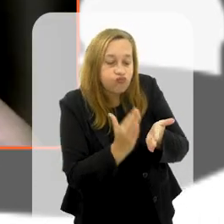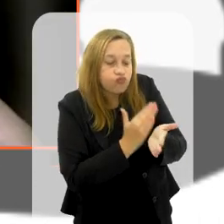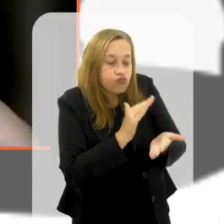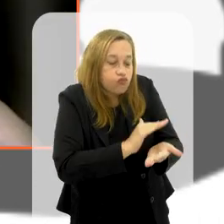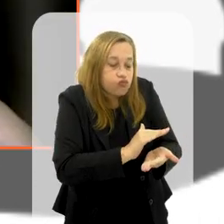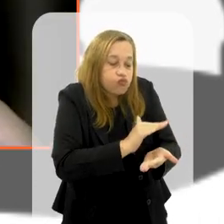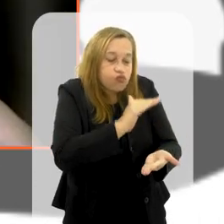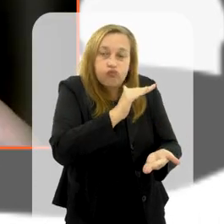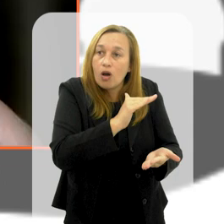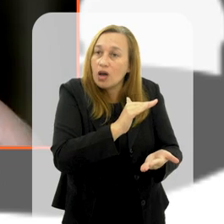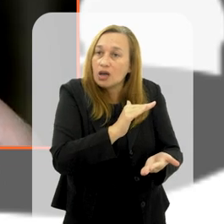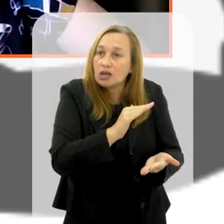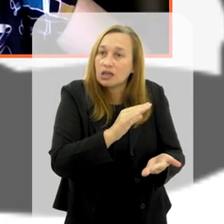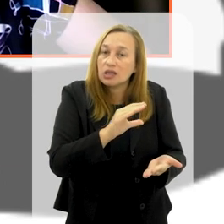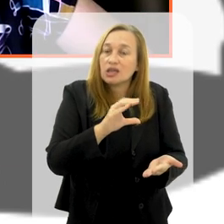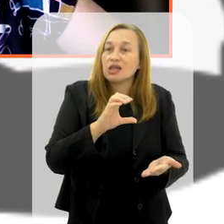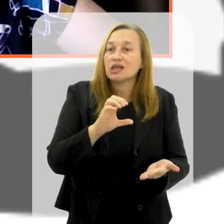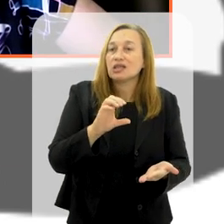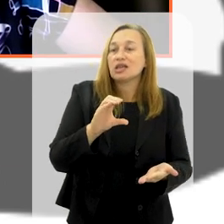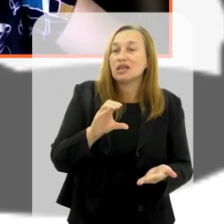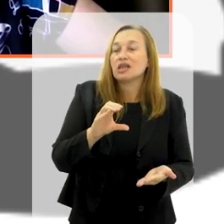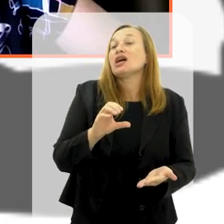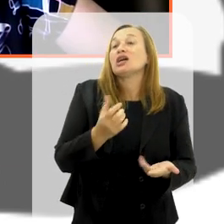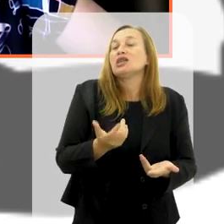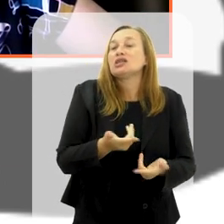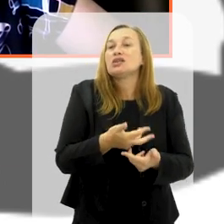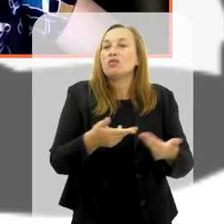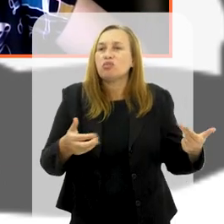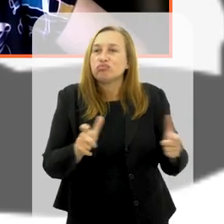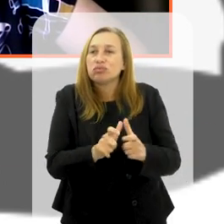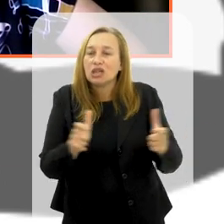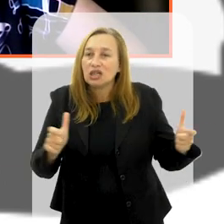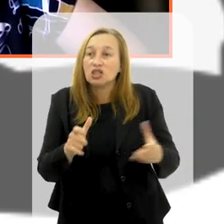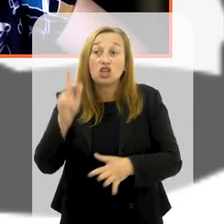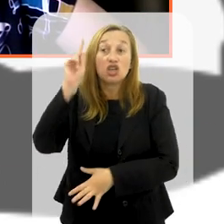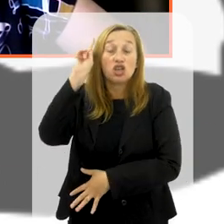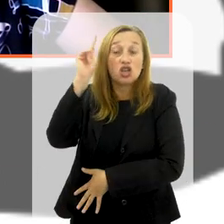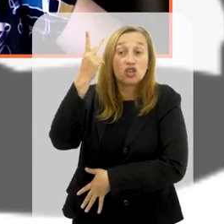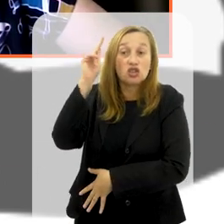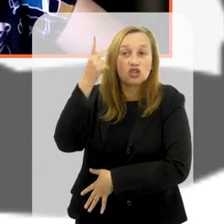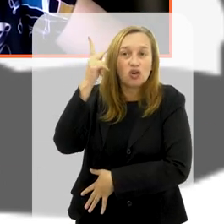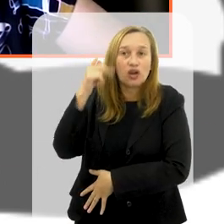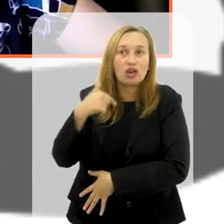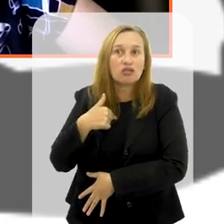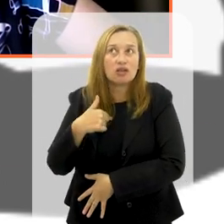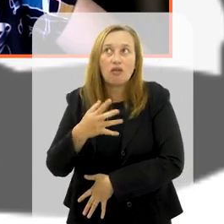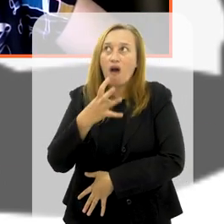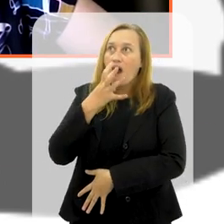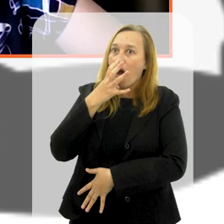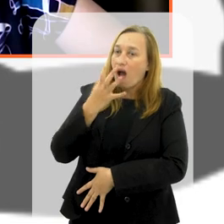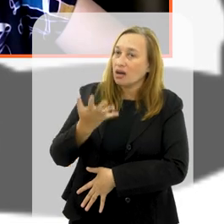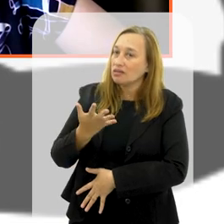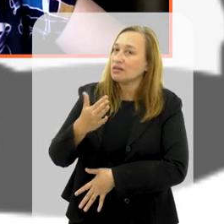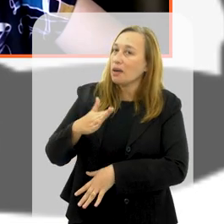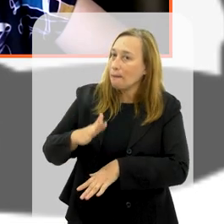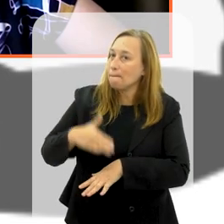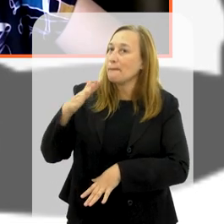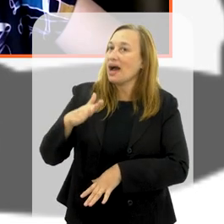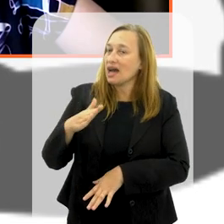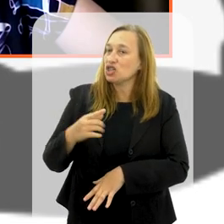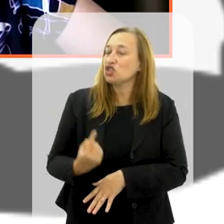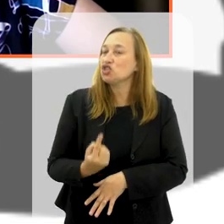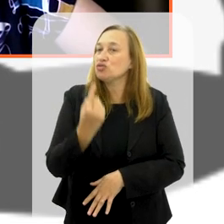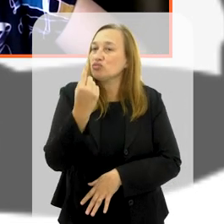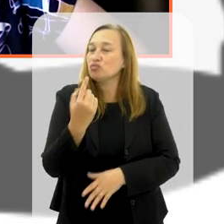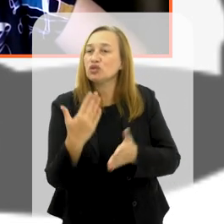são tantos os questionamentos, é de uma riqueza tão grande, pontualmente até histórica, que eu já estou achando que